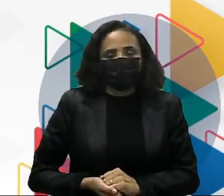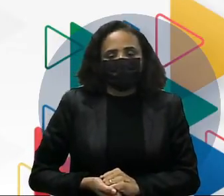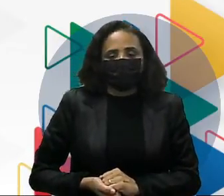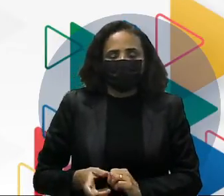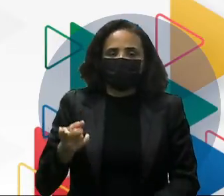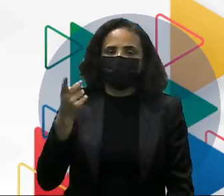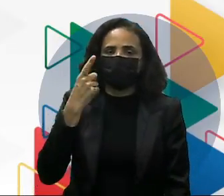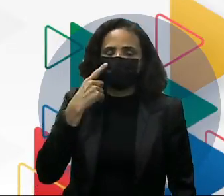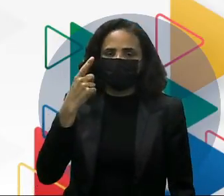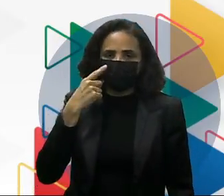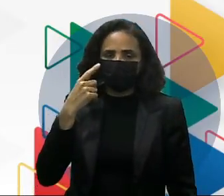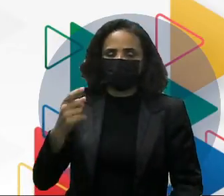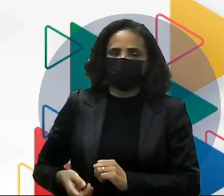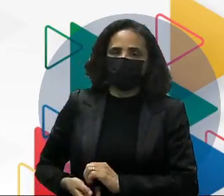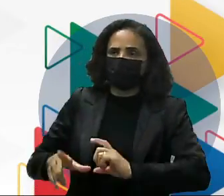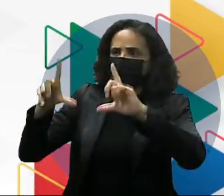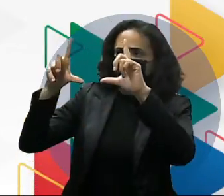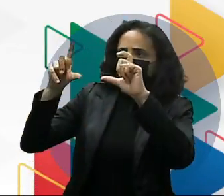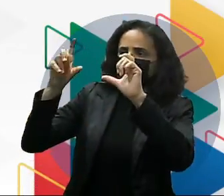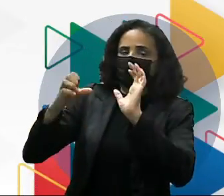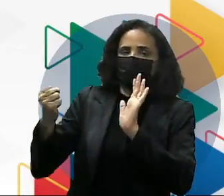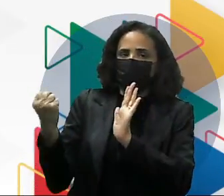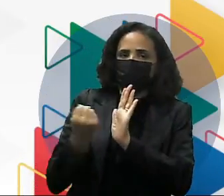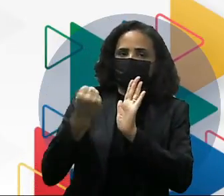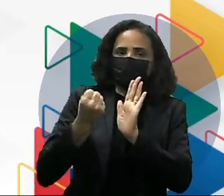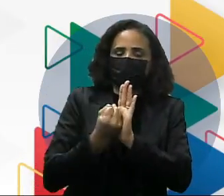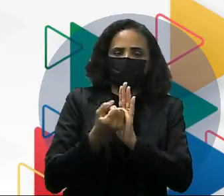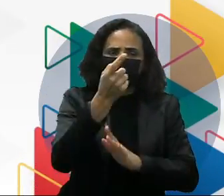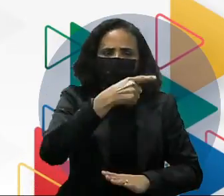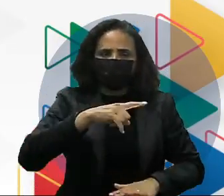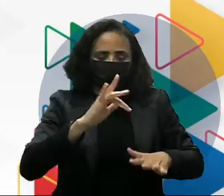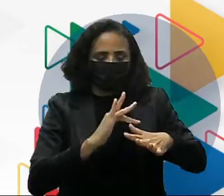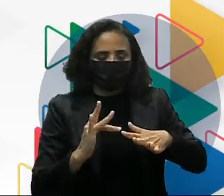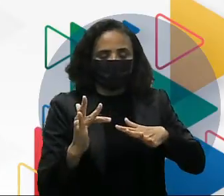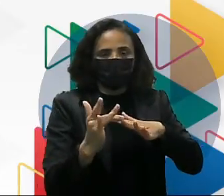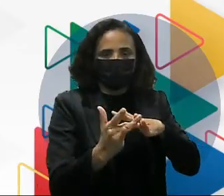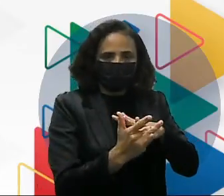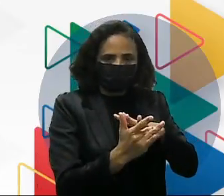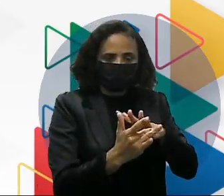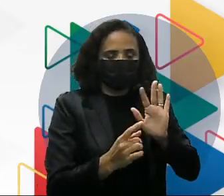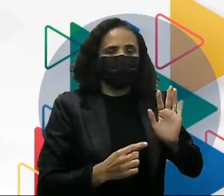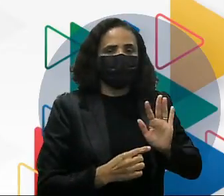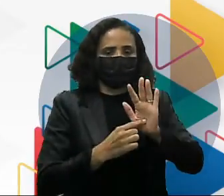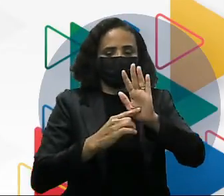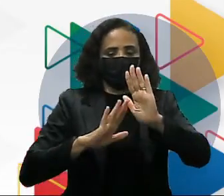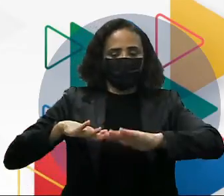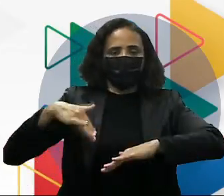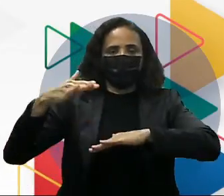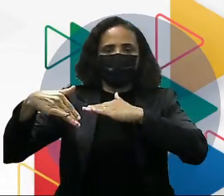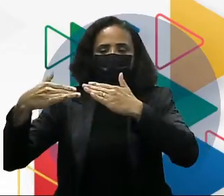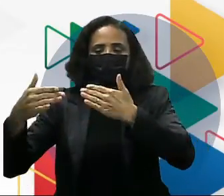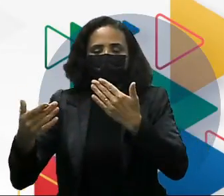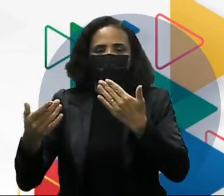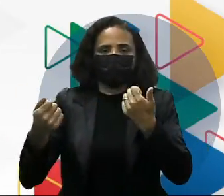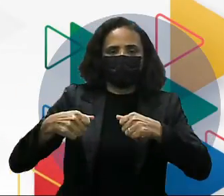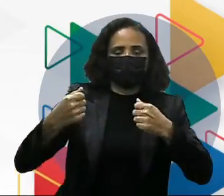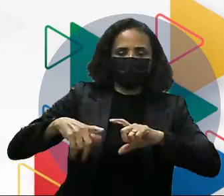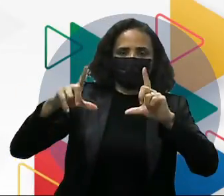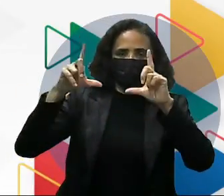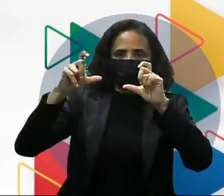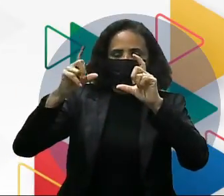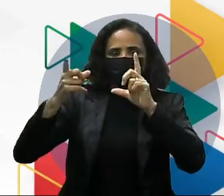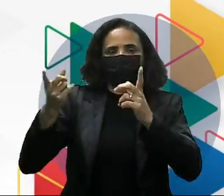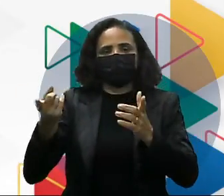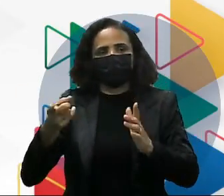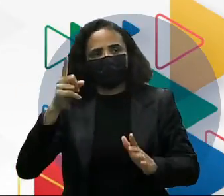Veja que ele quer... Sempre está... As redes sociais, elas demandam ali atualizações através de fotos, correto?